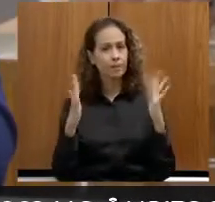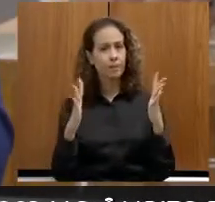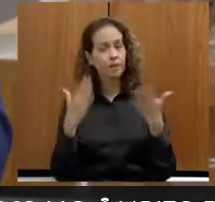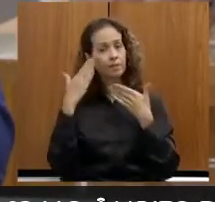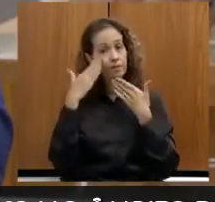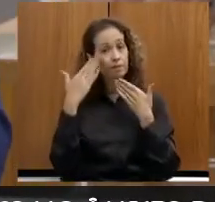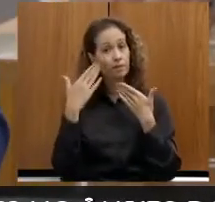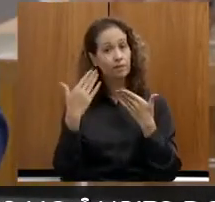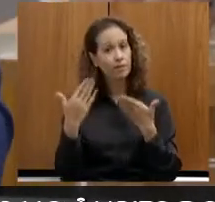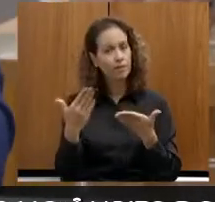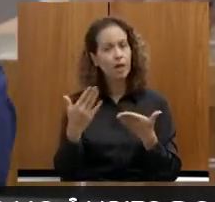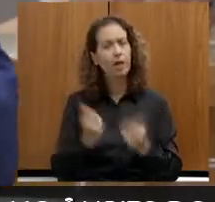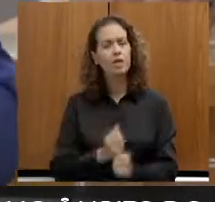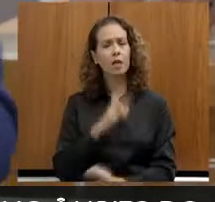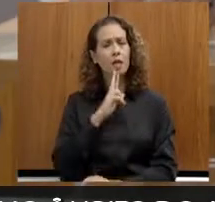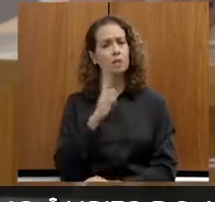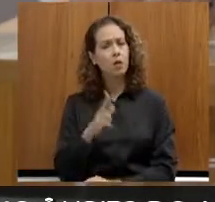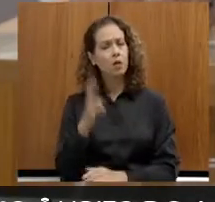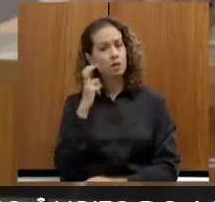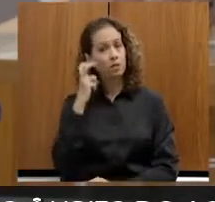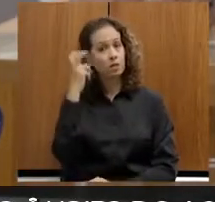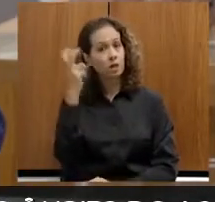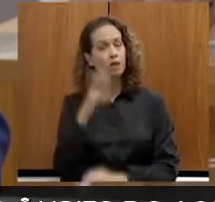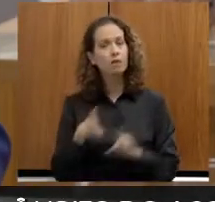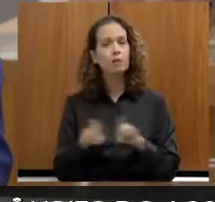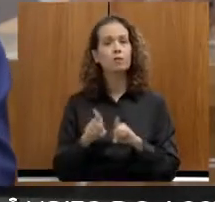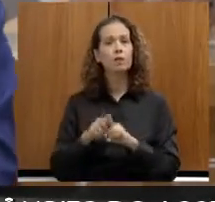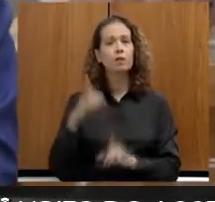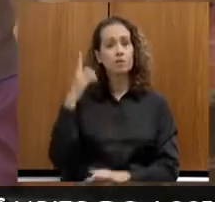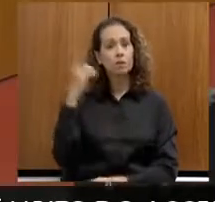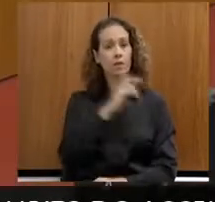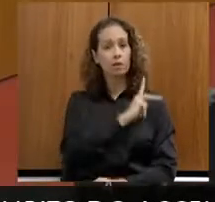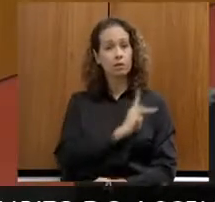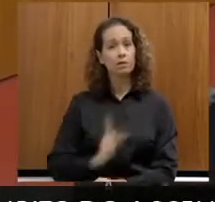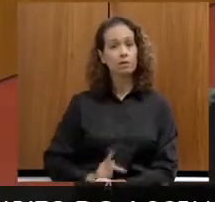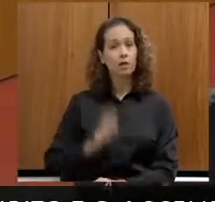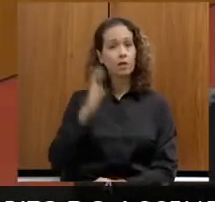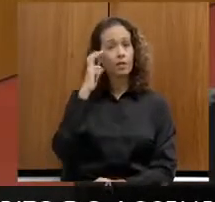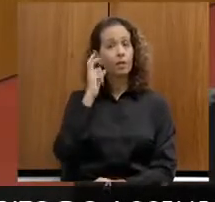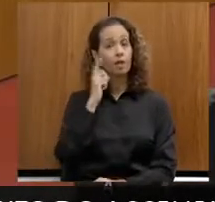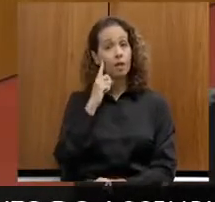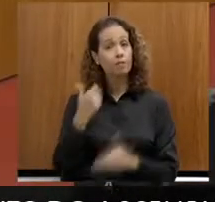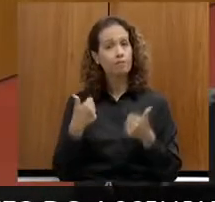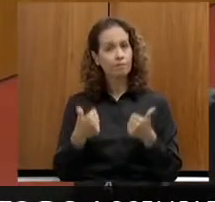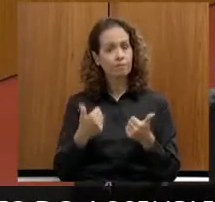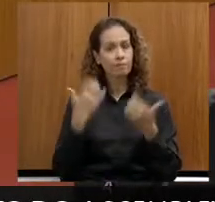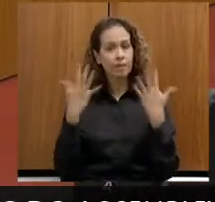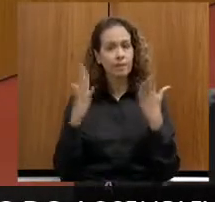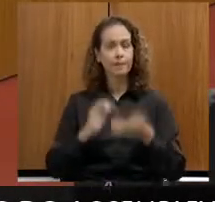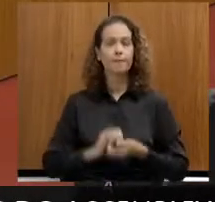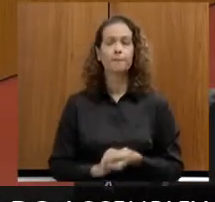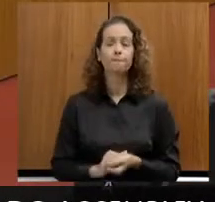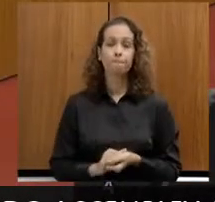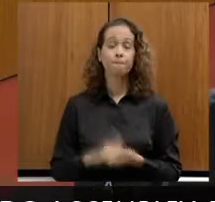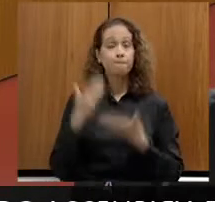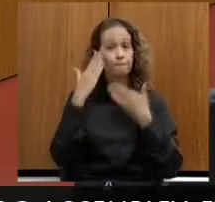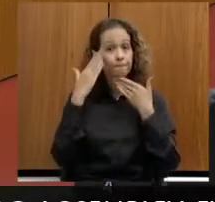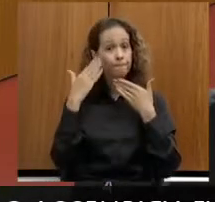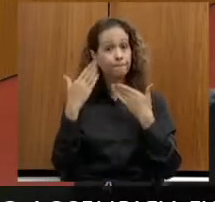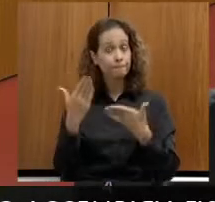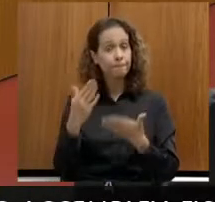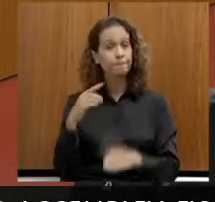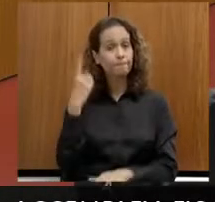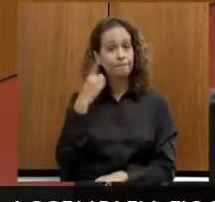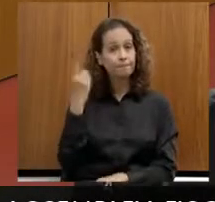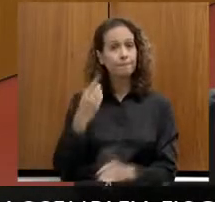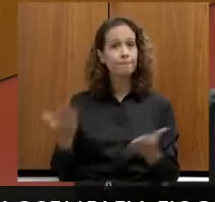muito obrigado pelas sábias respostas e parabéns, deputado Zé Guilherme, pela condução dos trabalhos. Muito obrigado, deputado Zé Reis. Eu passo a palavra para